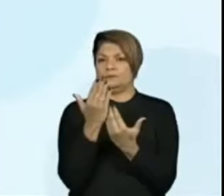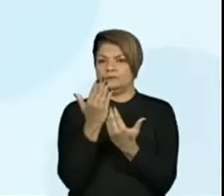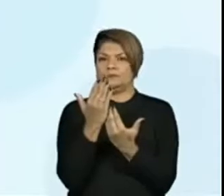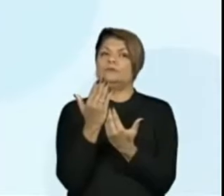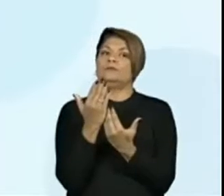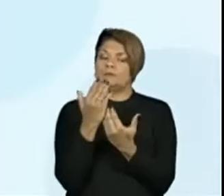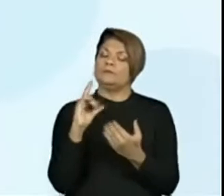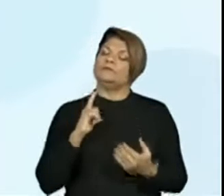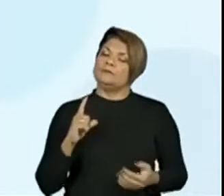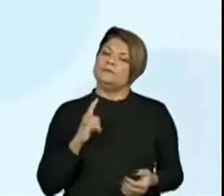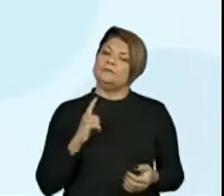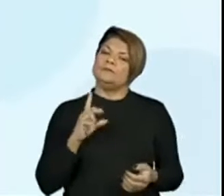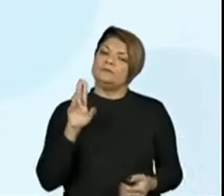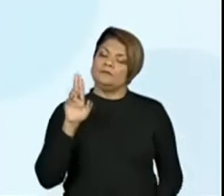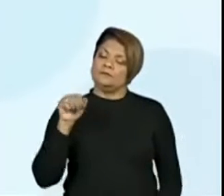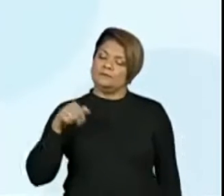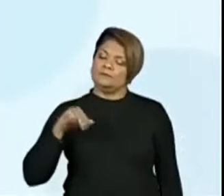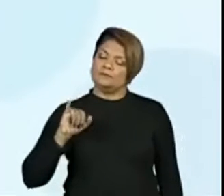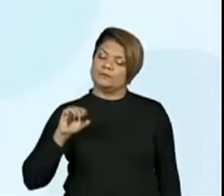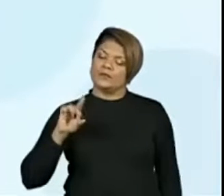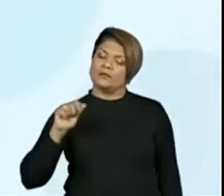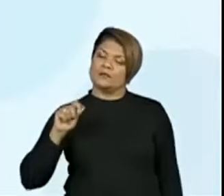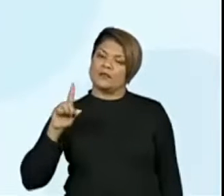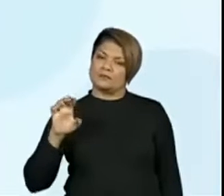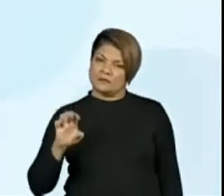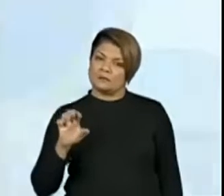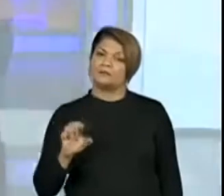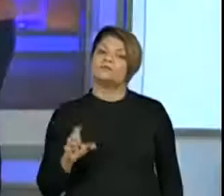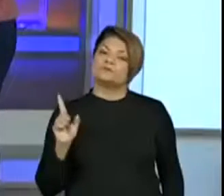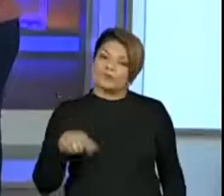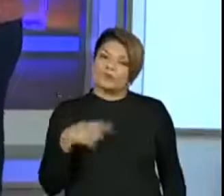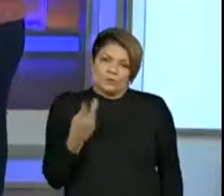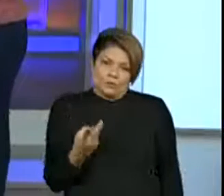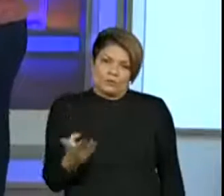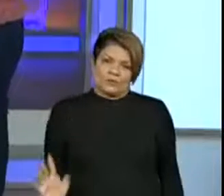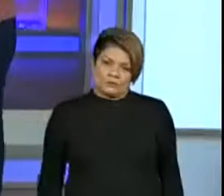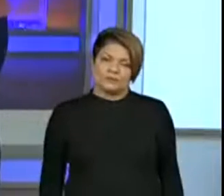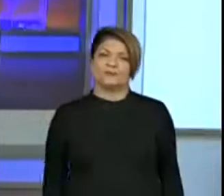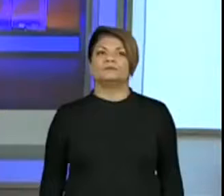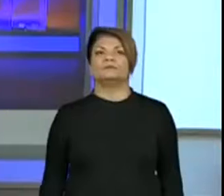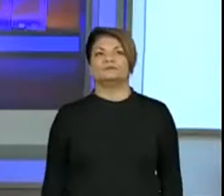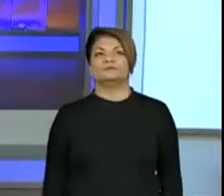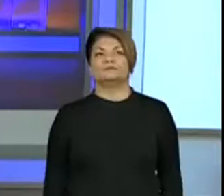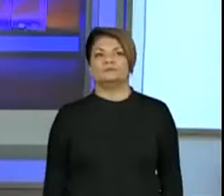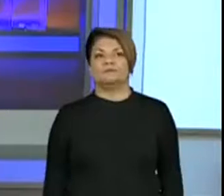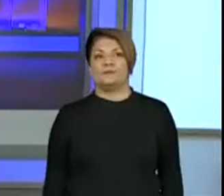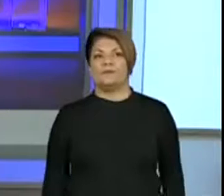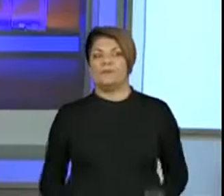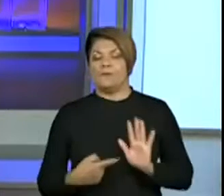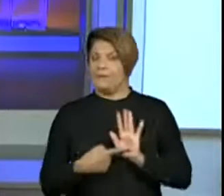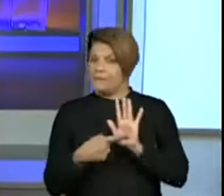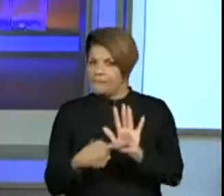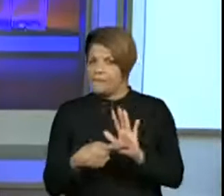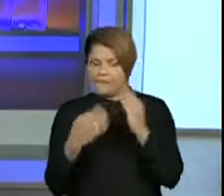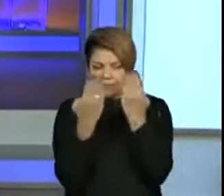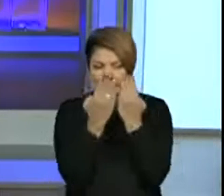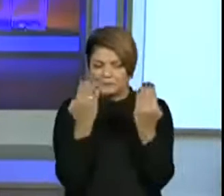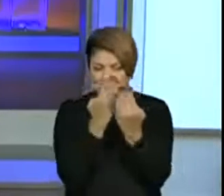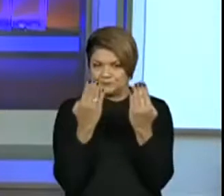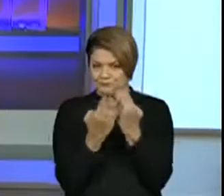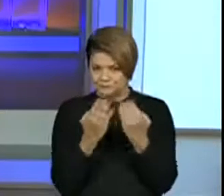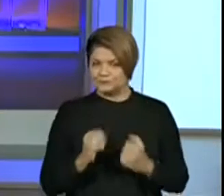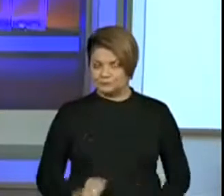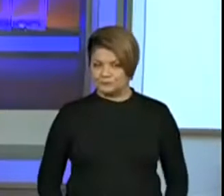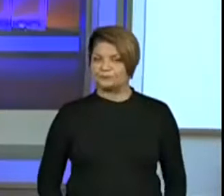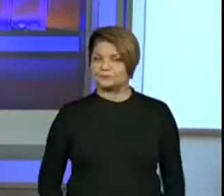das unidades, que eram duas unidades. Vamos mostrar nas fichinhas que ficam mais fáceis. vamos mostrar na fichinha. E olha só, o que a professora havia